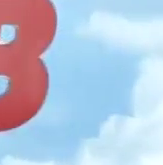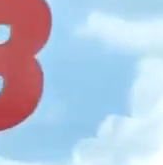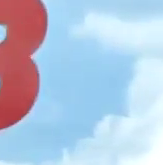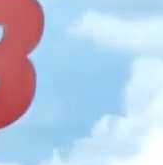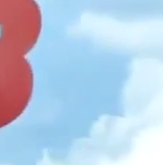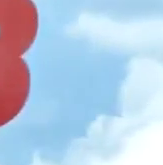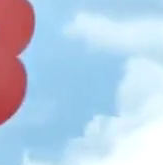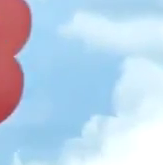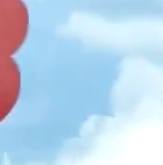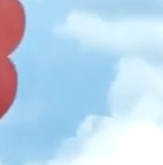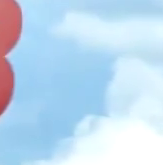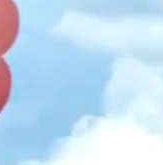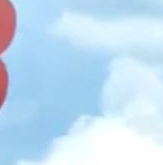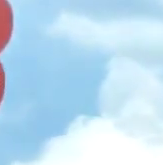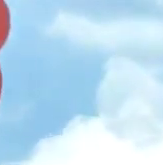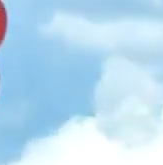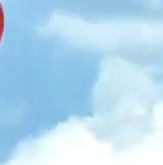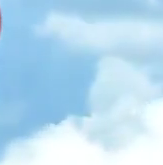Obrigado. Obrigado.